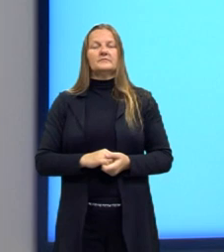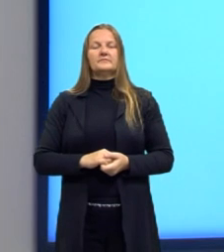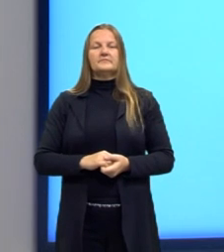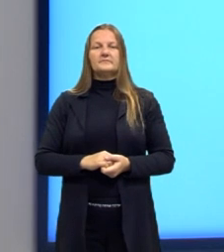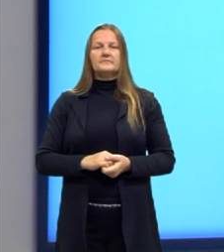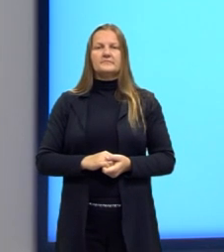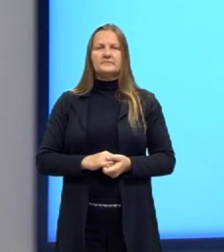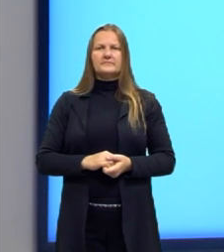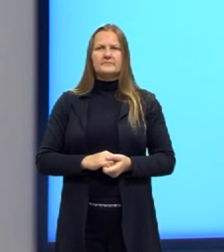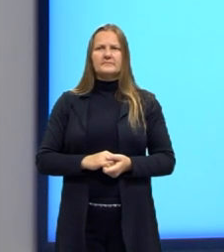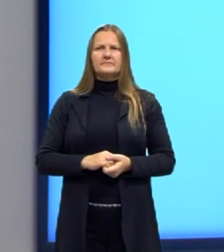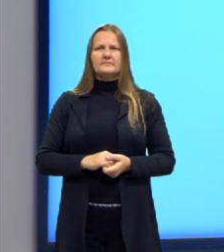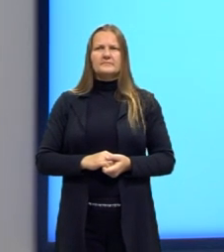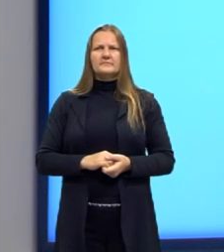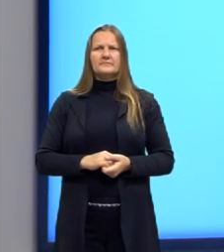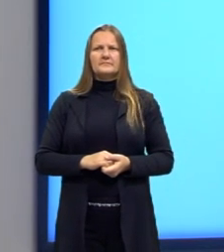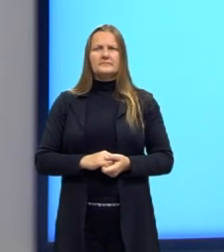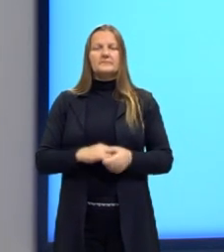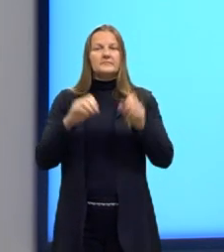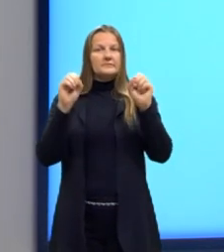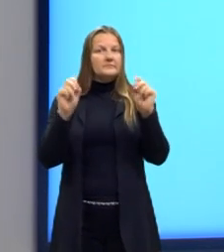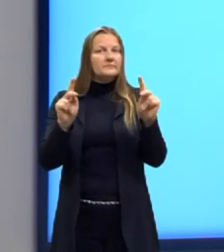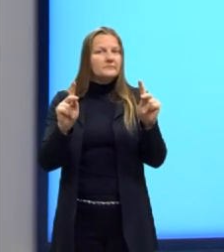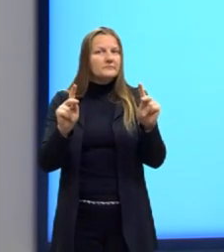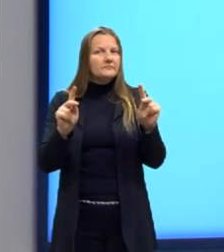ok?